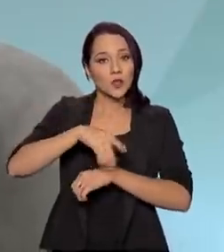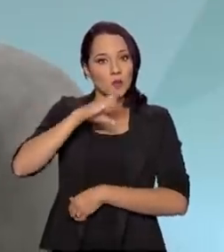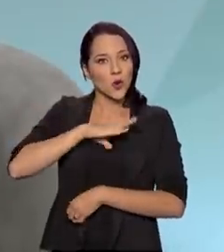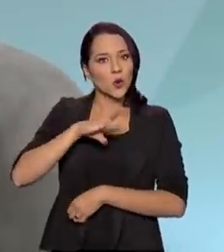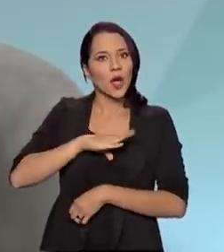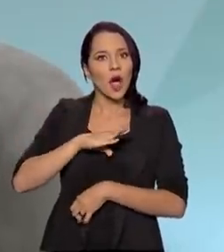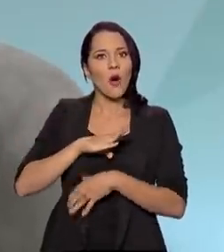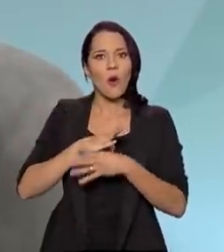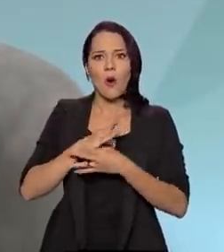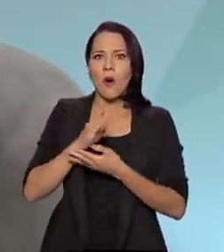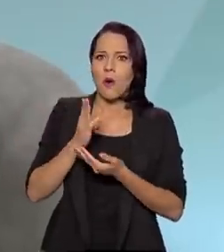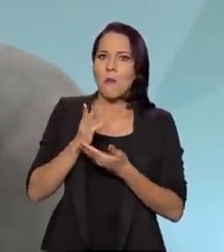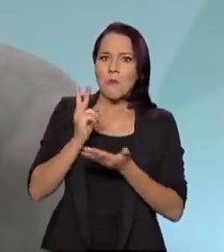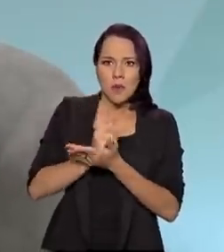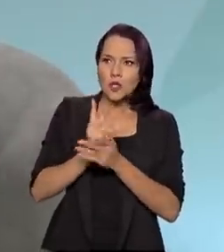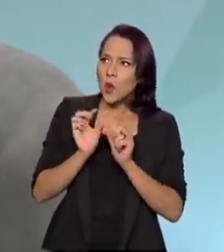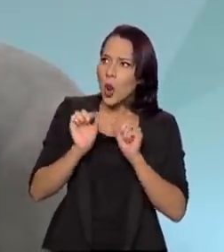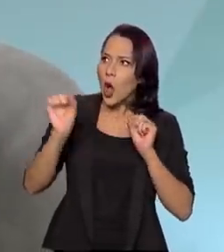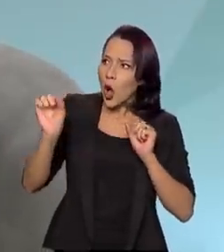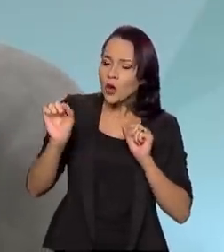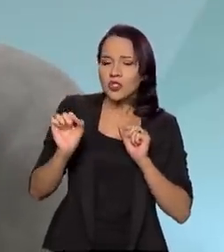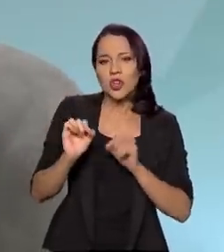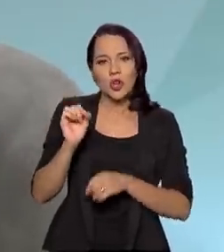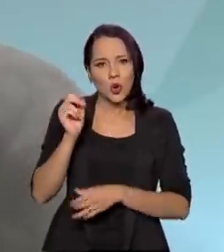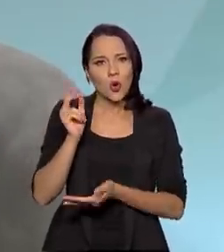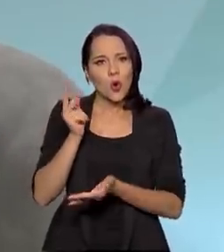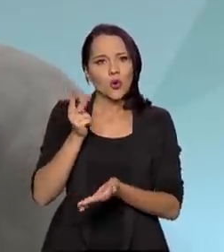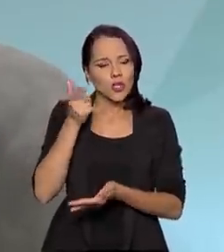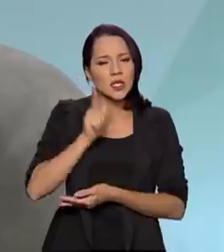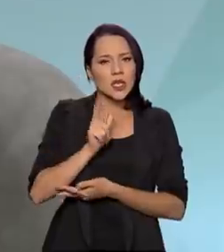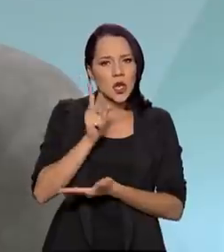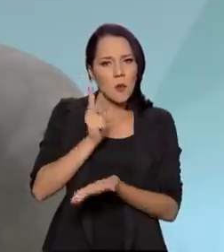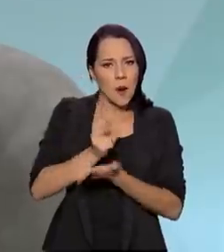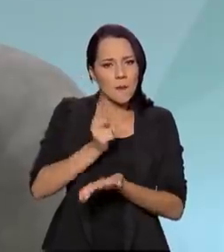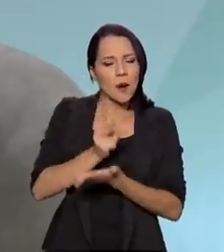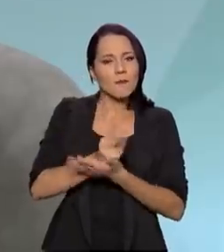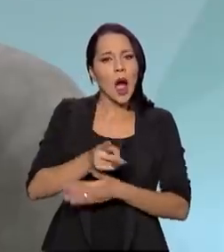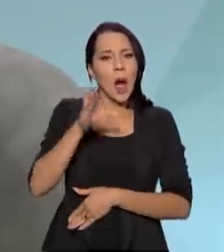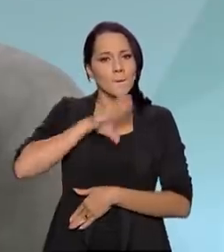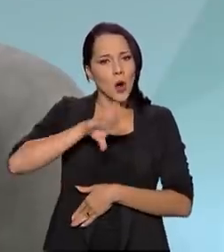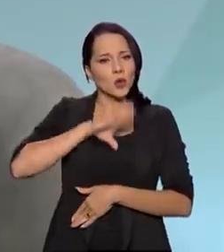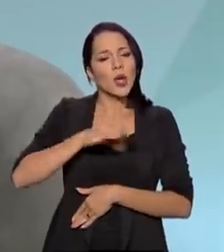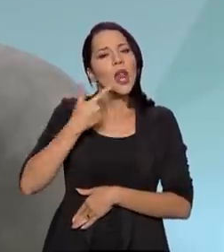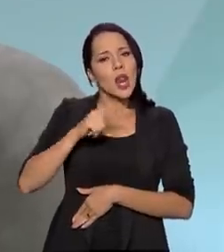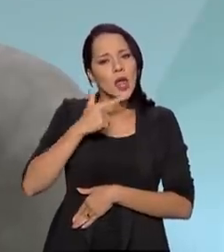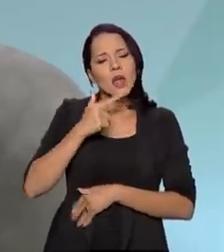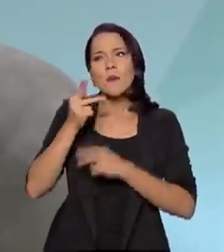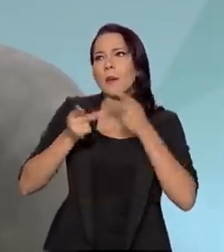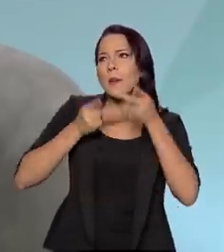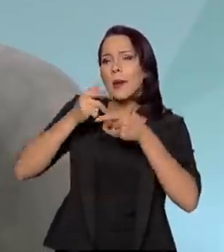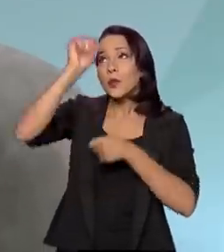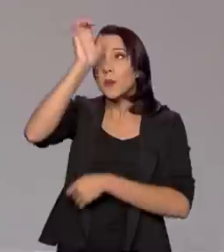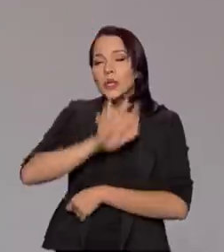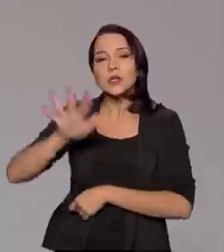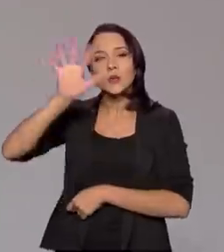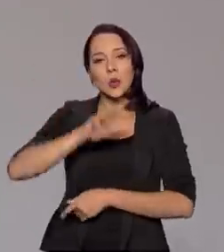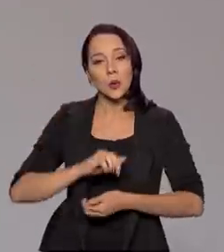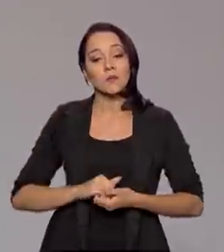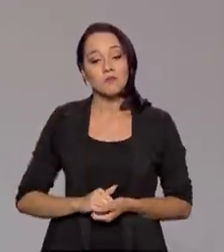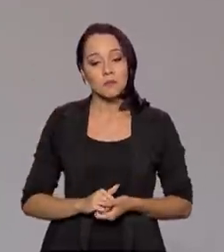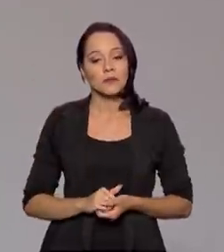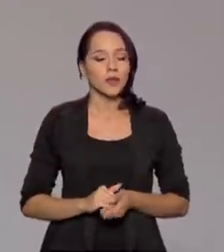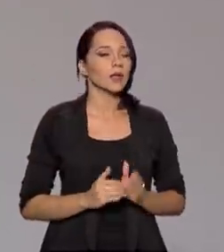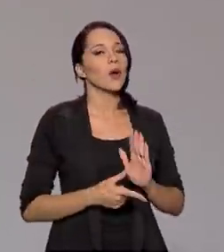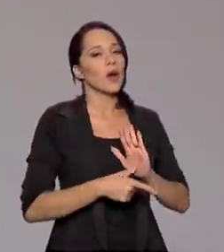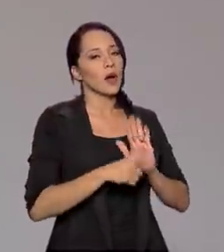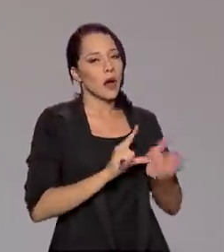distante do seu centro de poder, manter o português como o idioma falado no Brasil inteiro. Agora, antes da